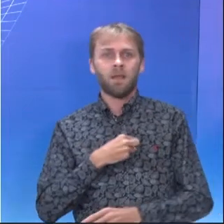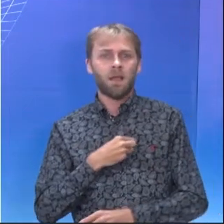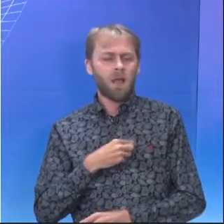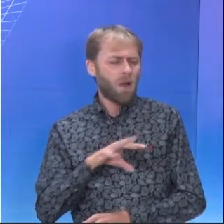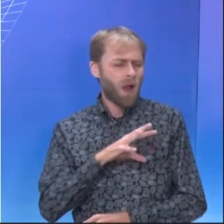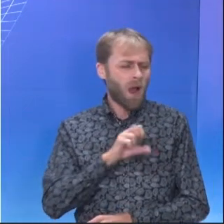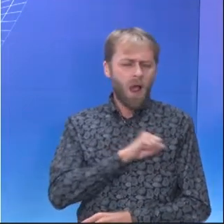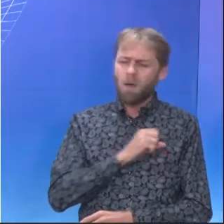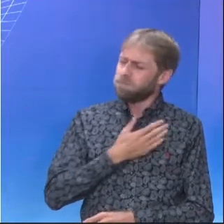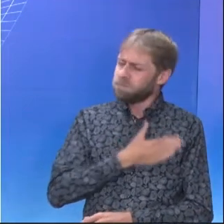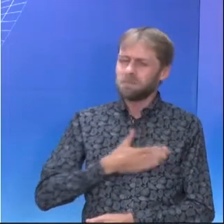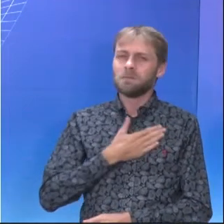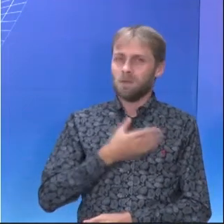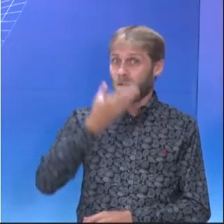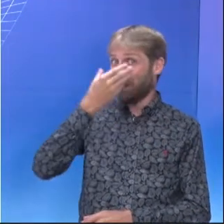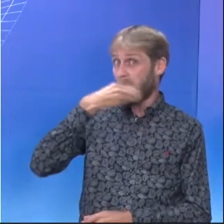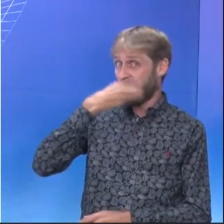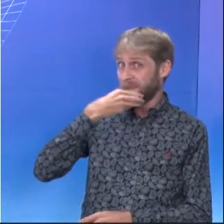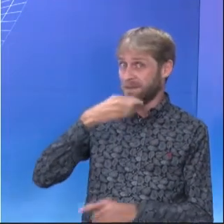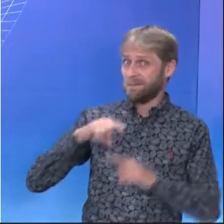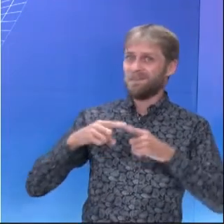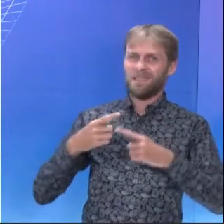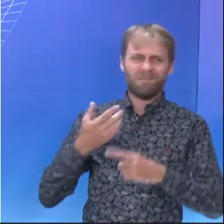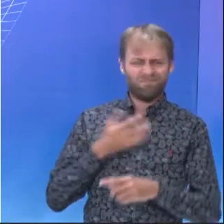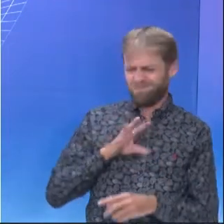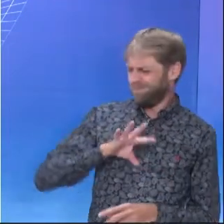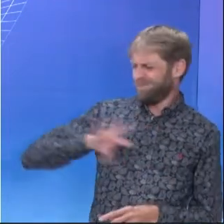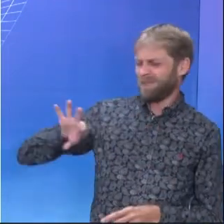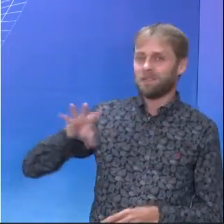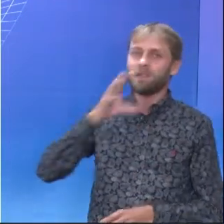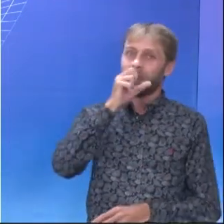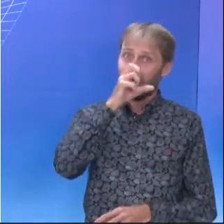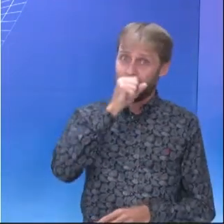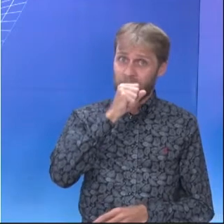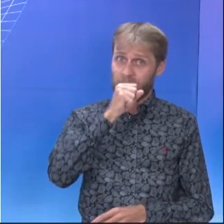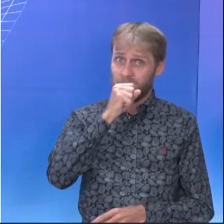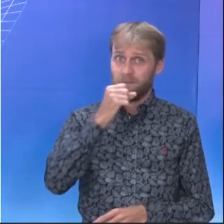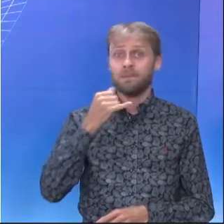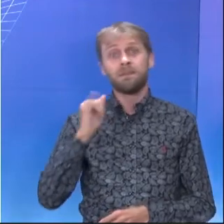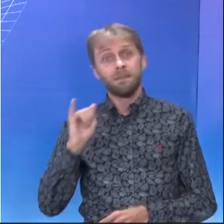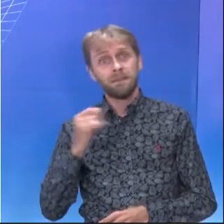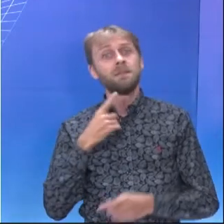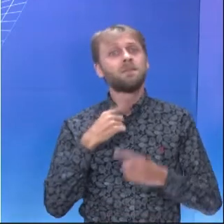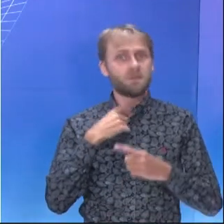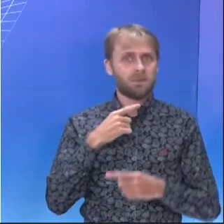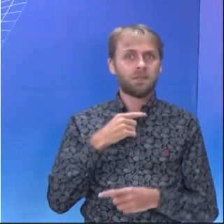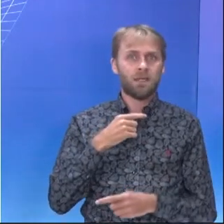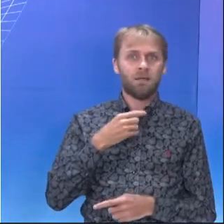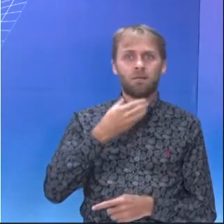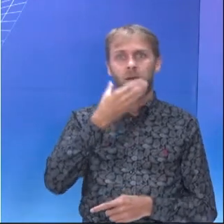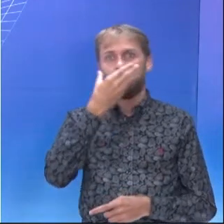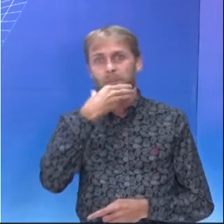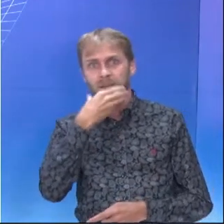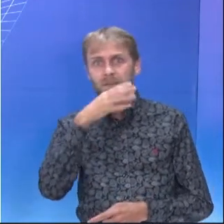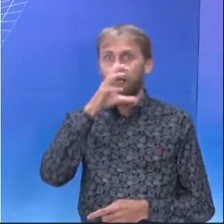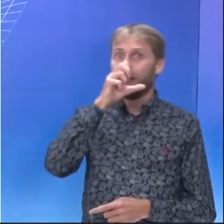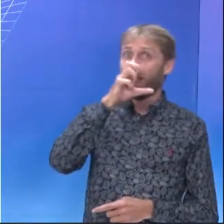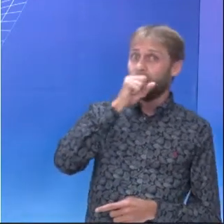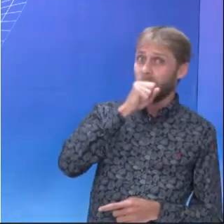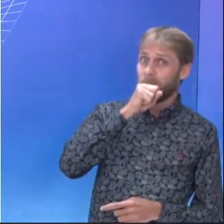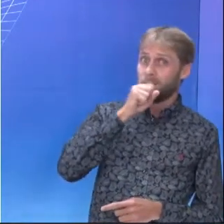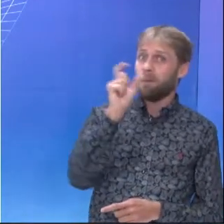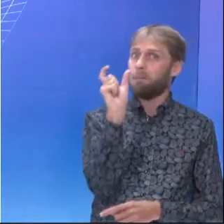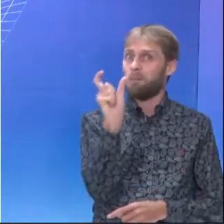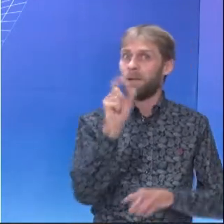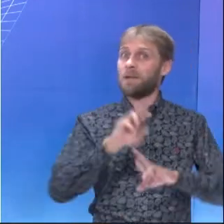maçãs, mas eu não gosto de laranja. Se eu gostasse de laranja e de maçã, eu usaria outra palavra, que